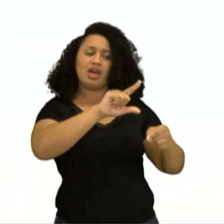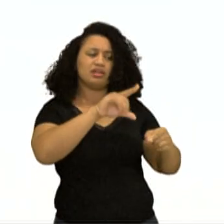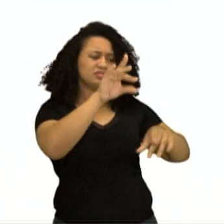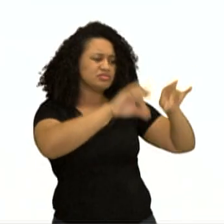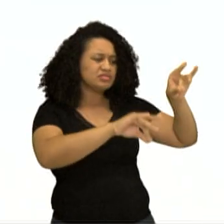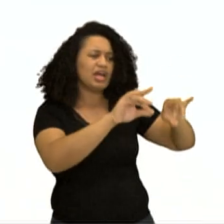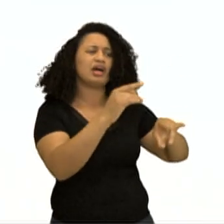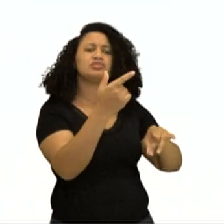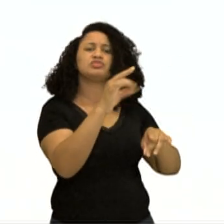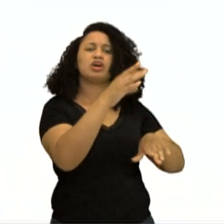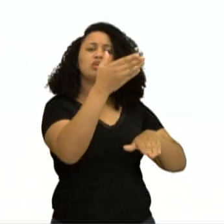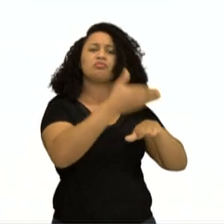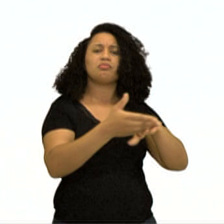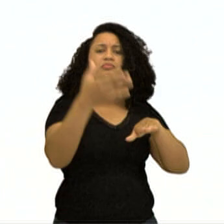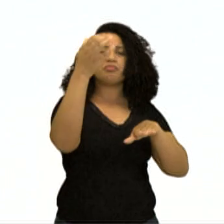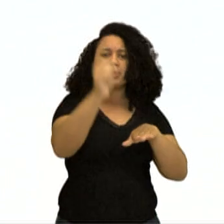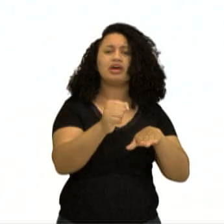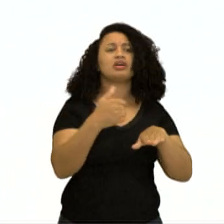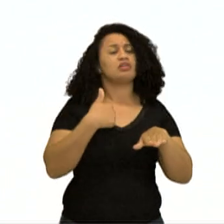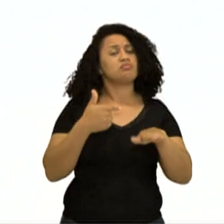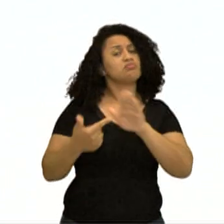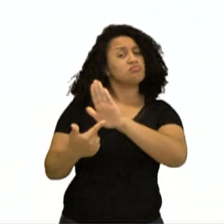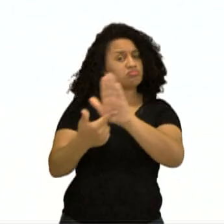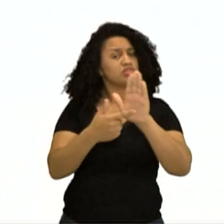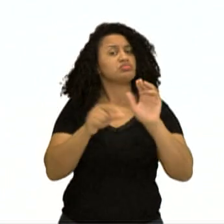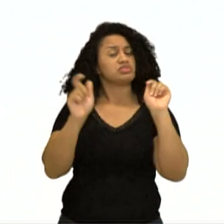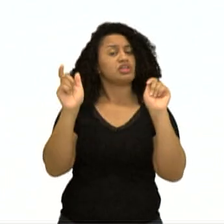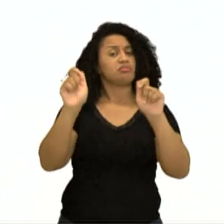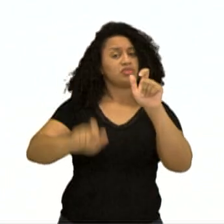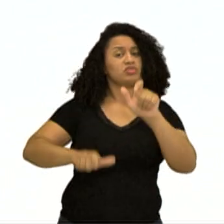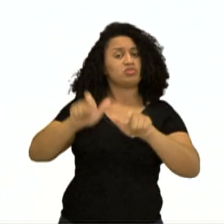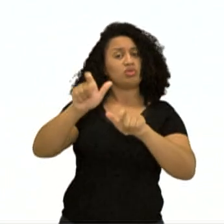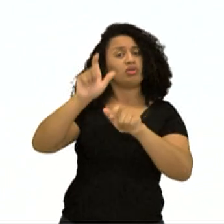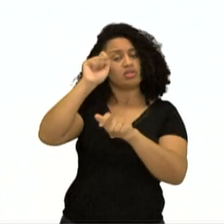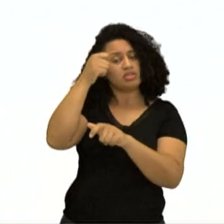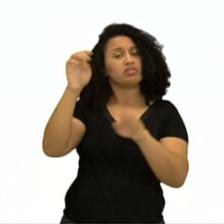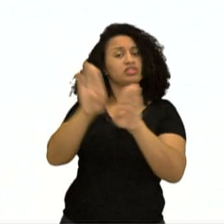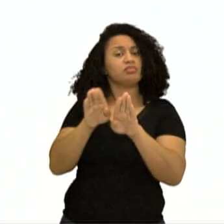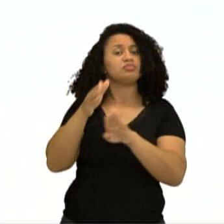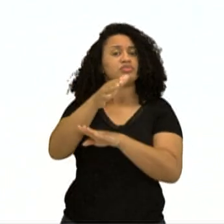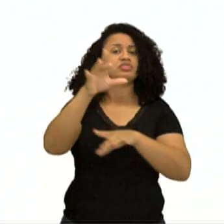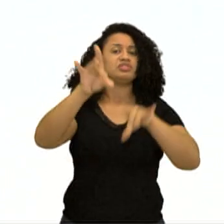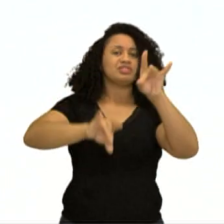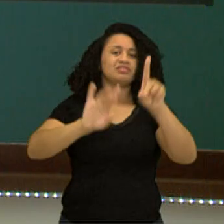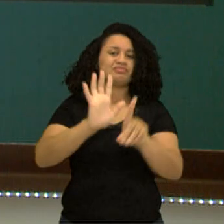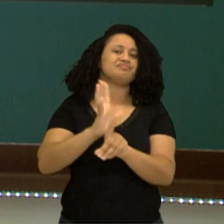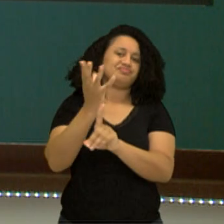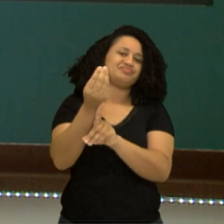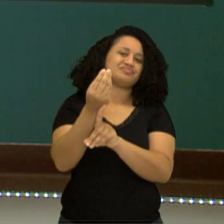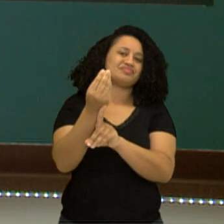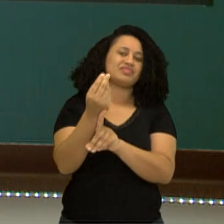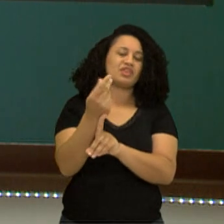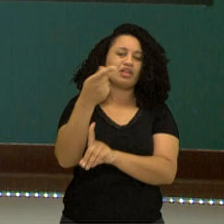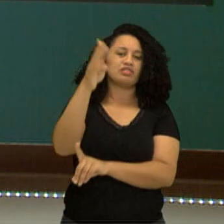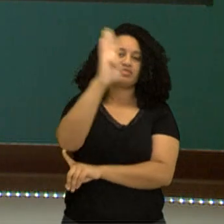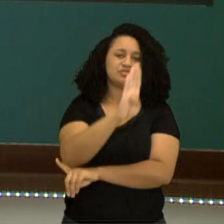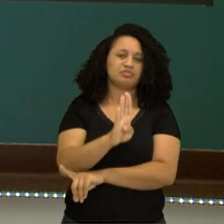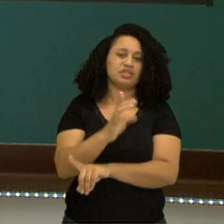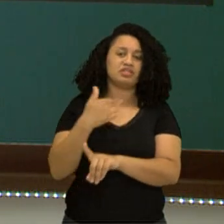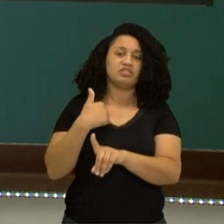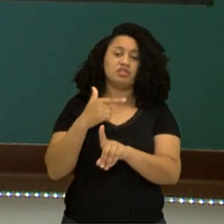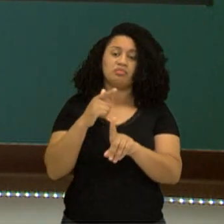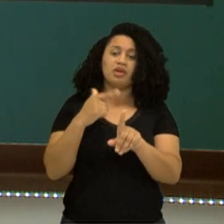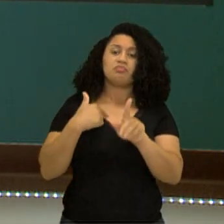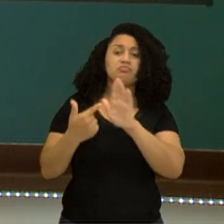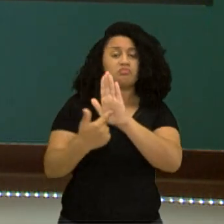representatividade da população negra no teatro, nas artes cênicas do Brasil, para combater essa inexpressão